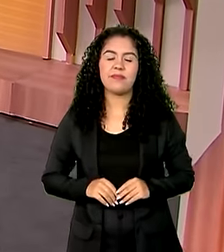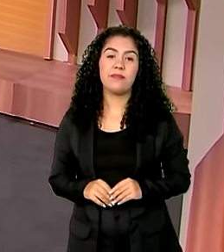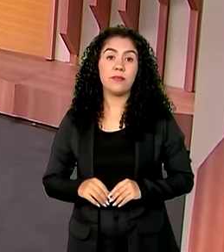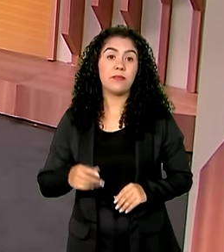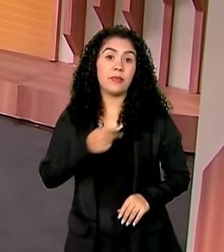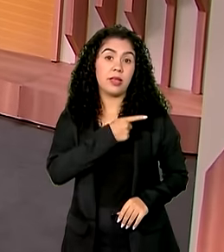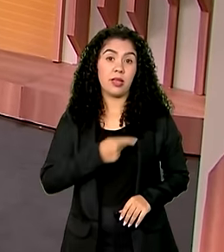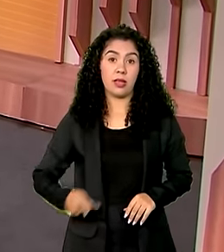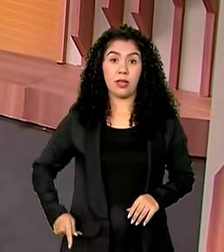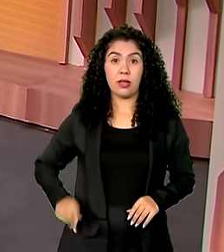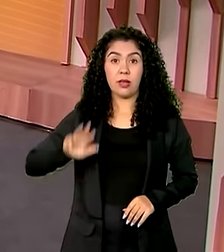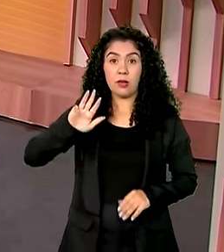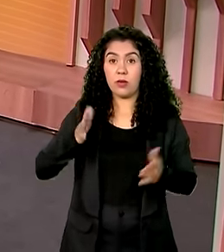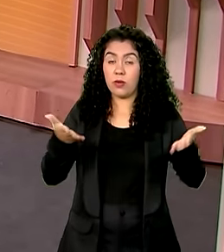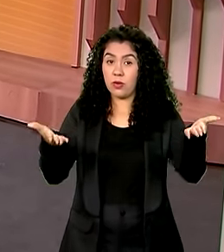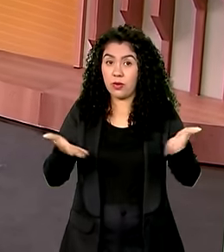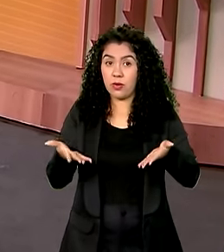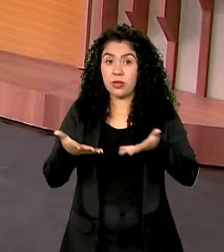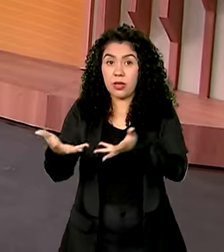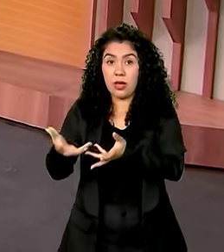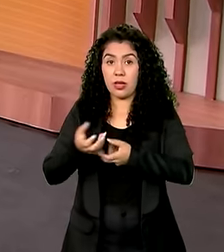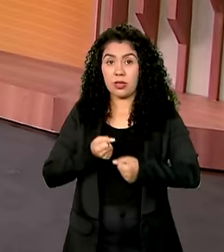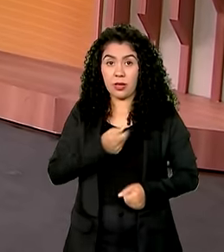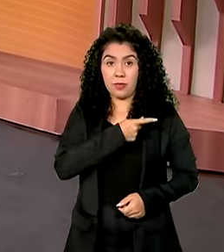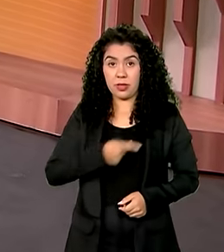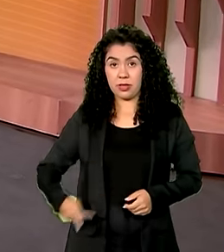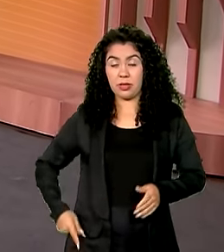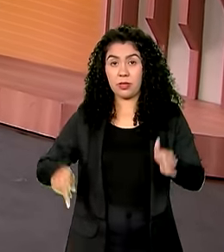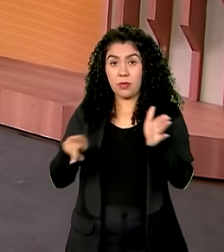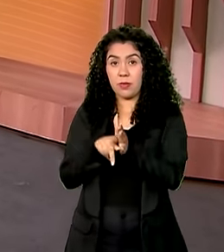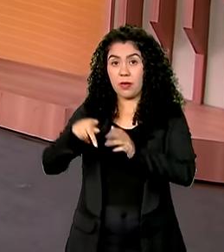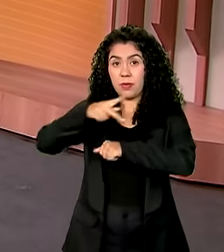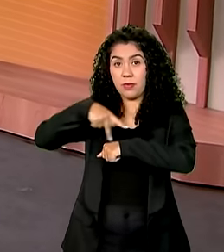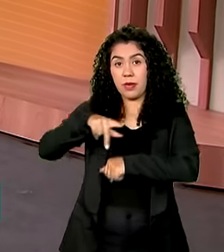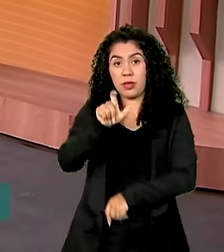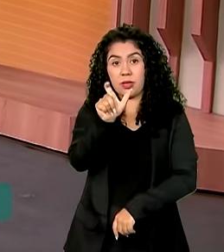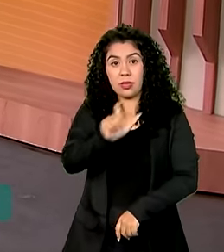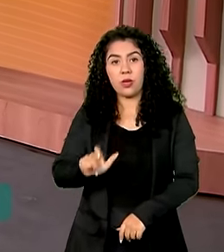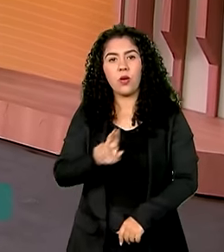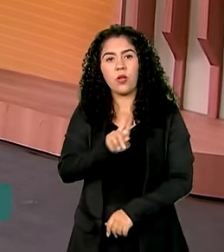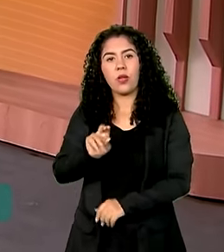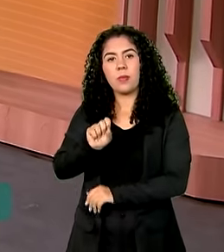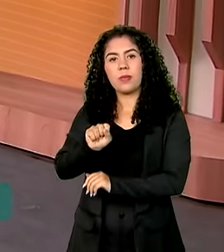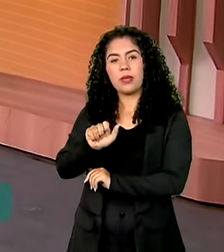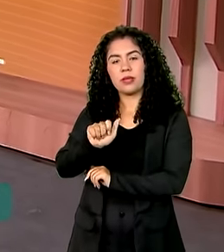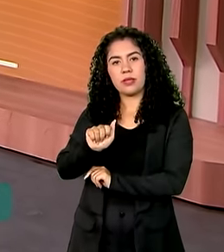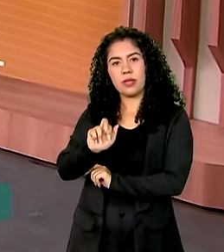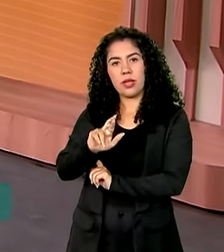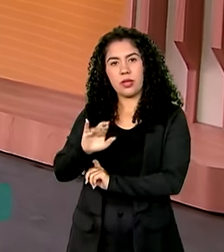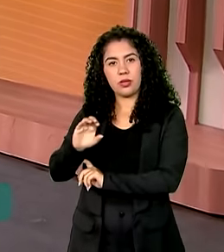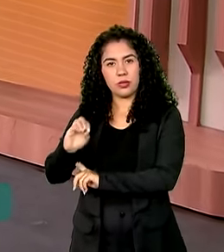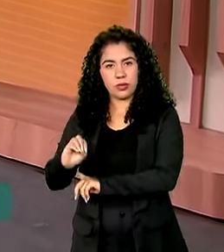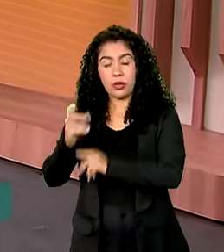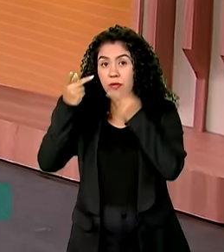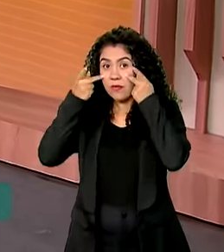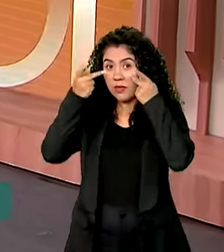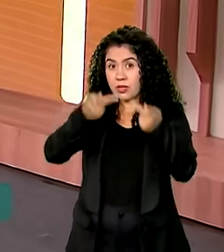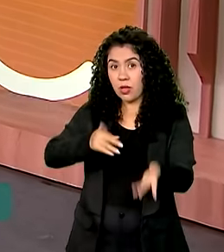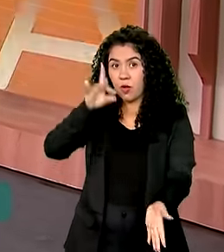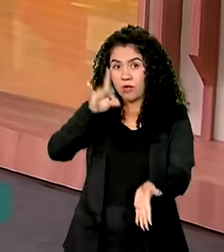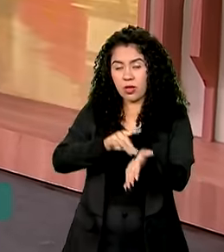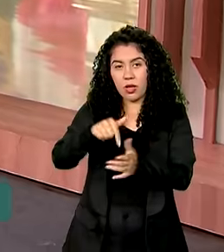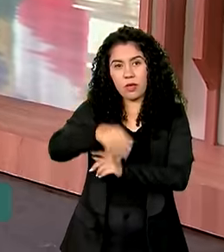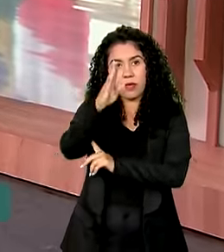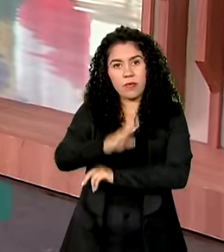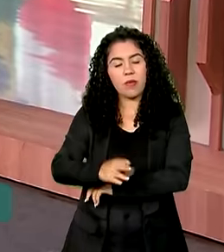O presidente Lula recebe hoje o presidente da Itália, Sérgio Matarella, que está em visita oficial ao Brasil. Então vamos ao